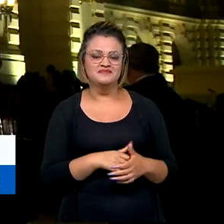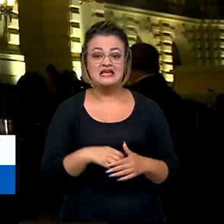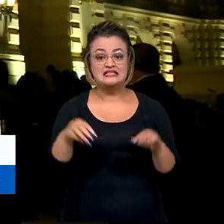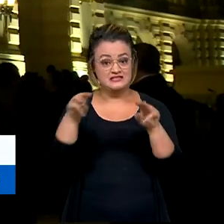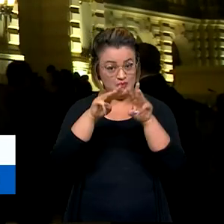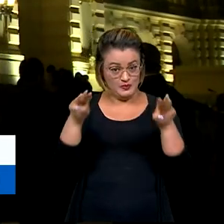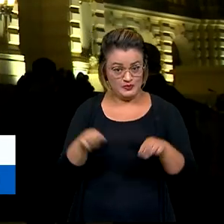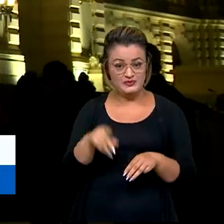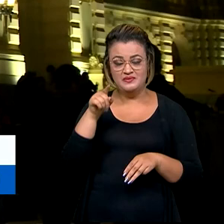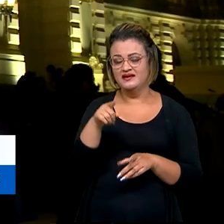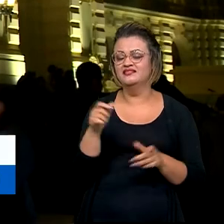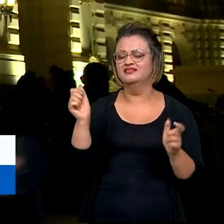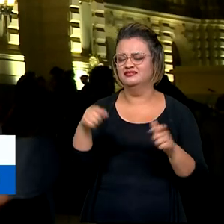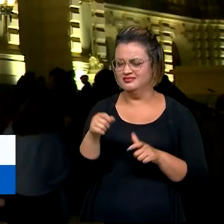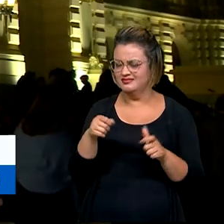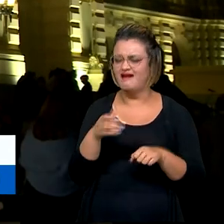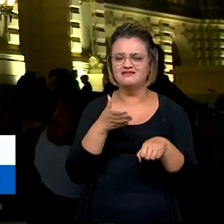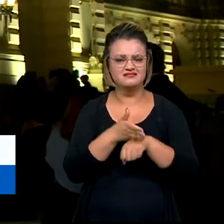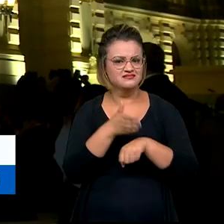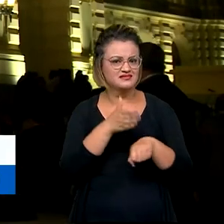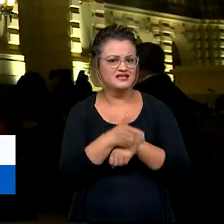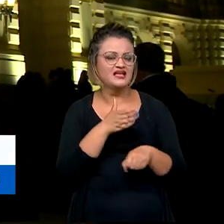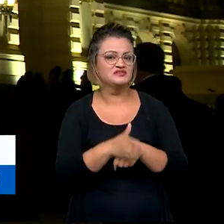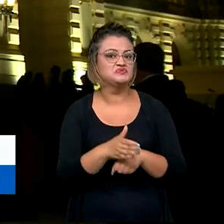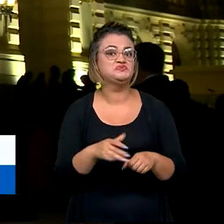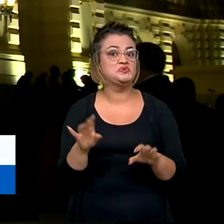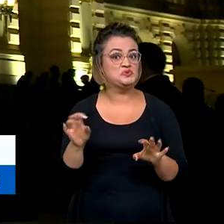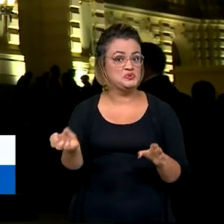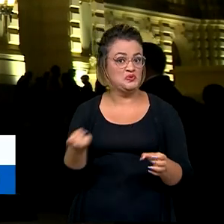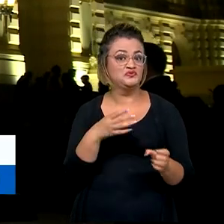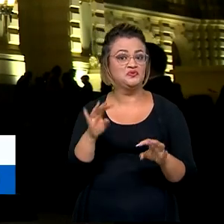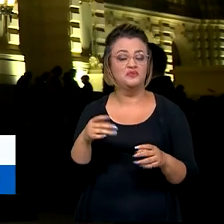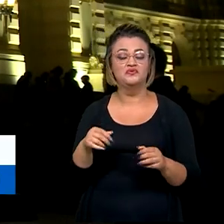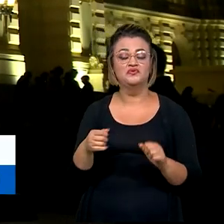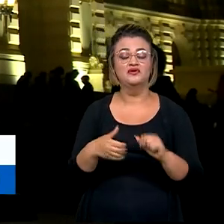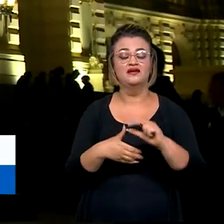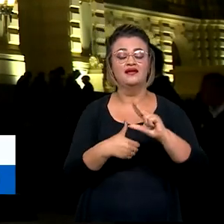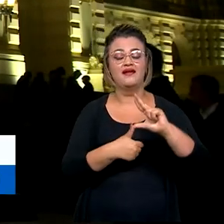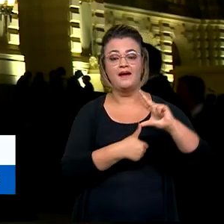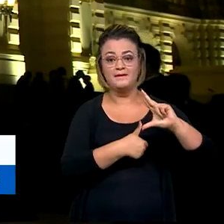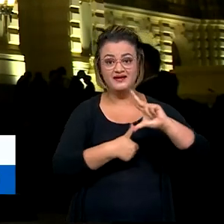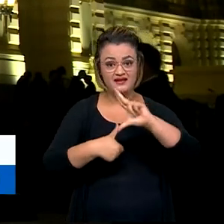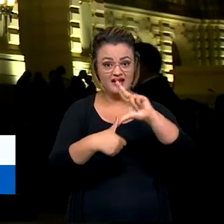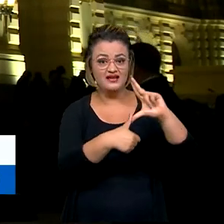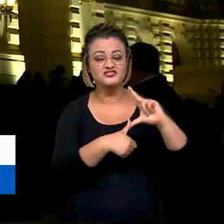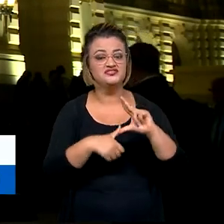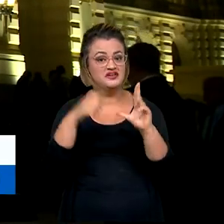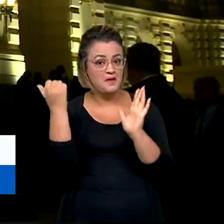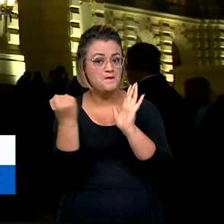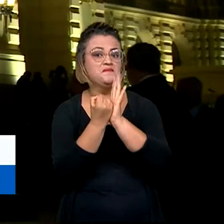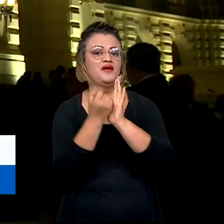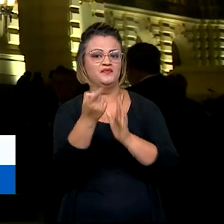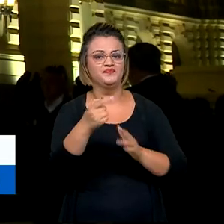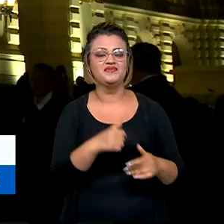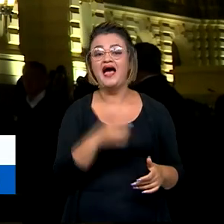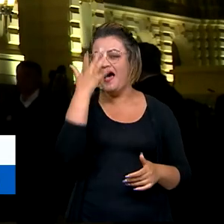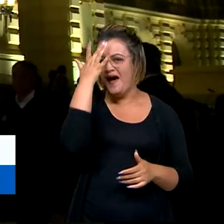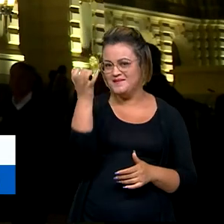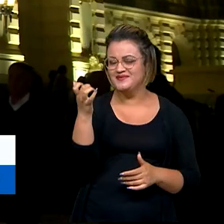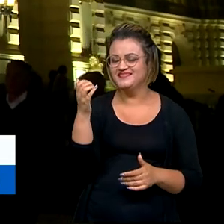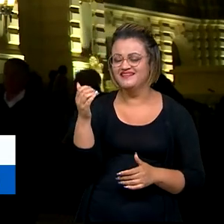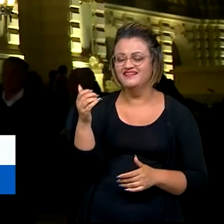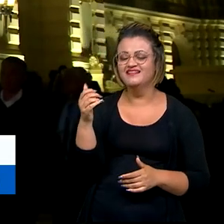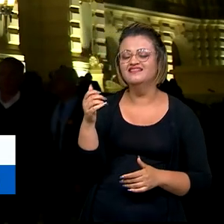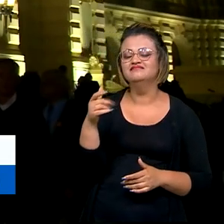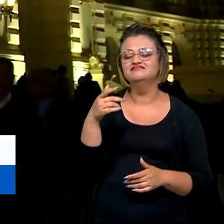totalmente acessível, um dos maiores e mais modernos museus da América Latina. A inauguração simbólica vai ser amanhã e